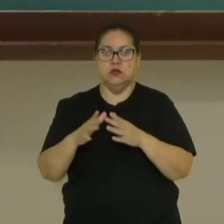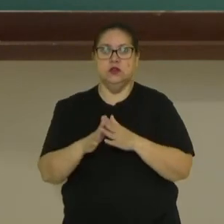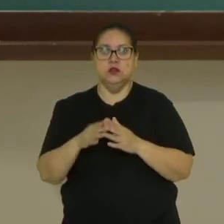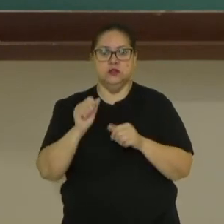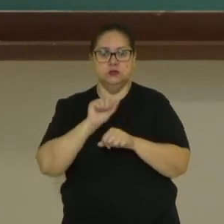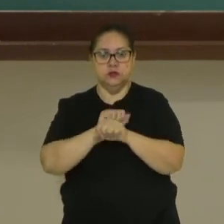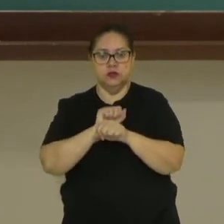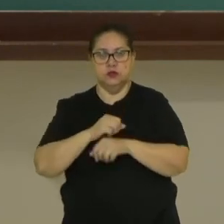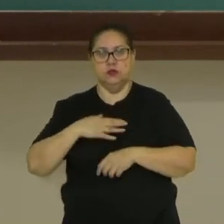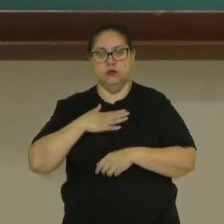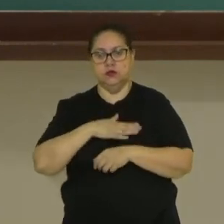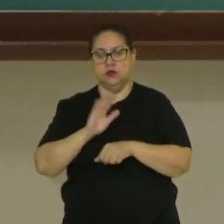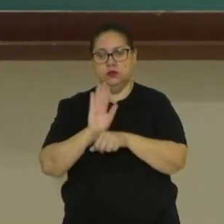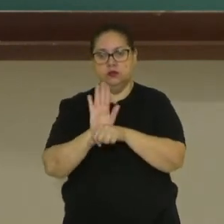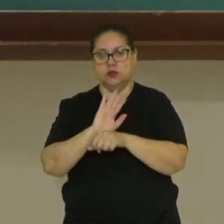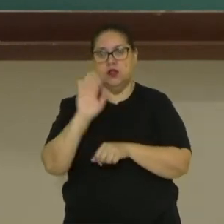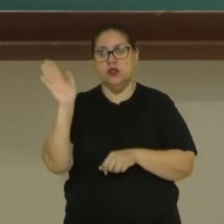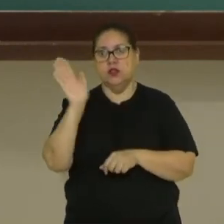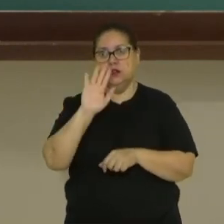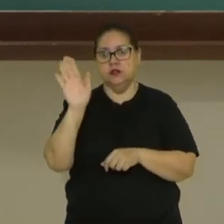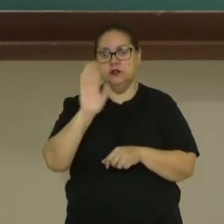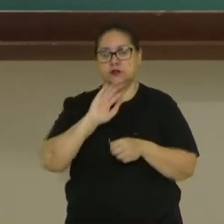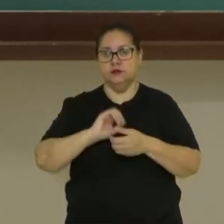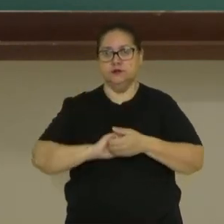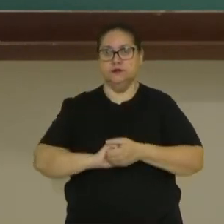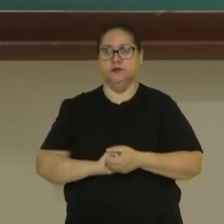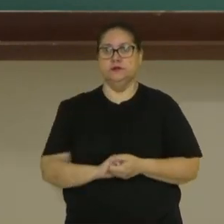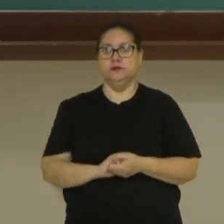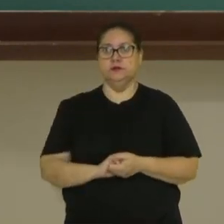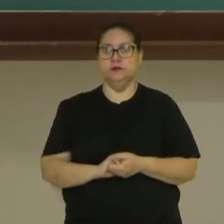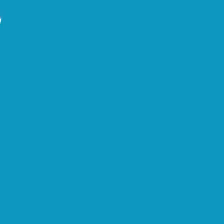espero que vocês tenham gostado do vídeo. Até o nosso próximo encontro.